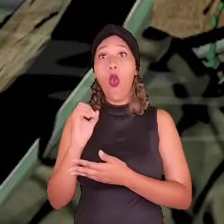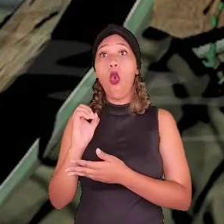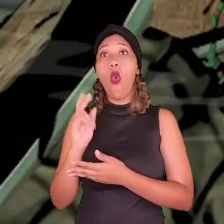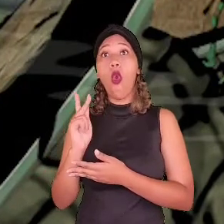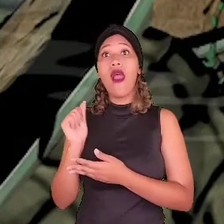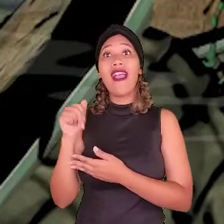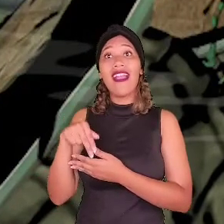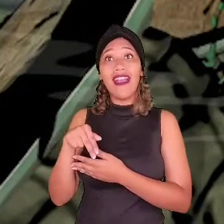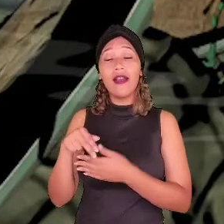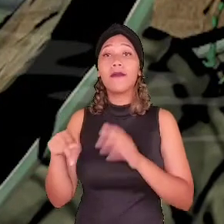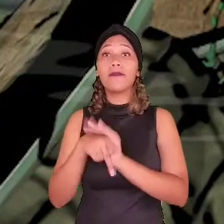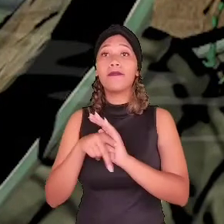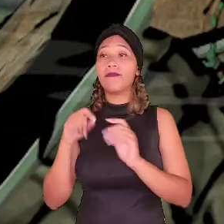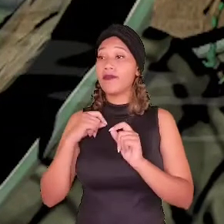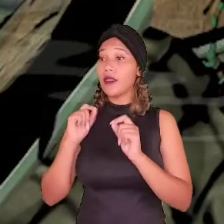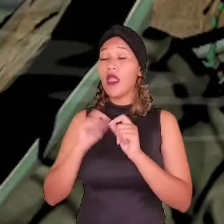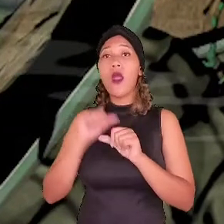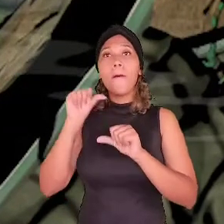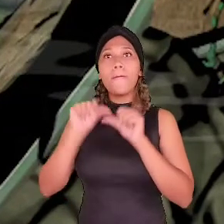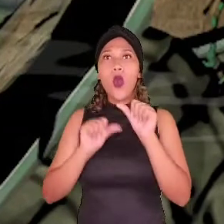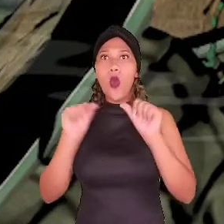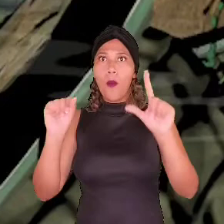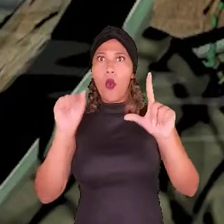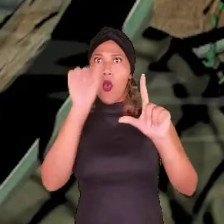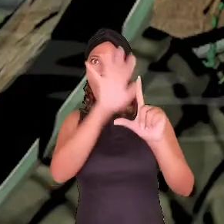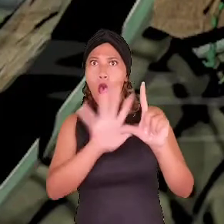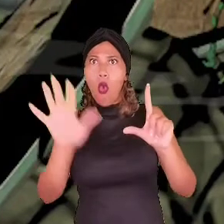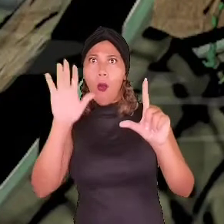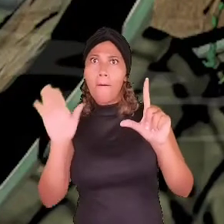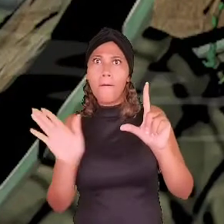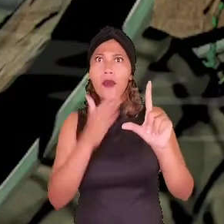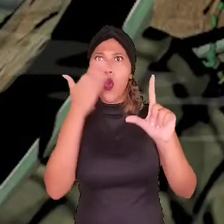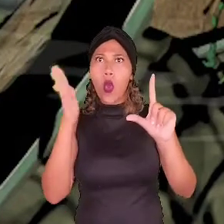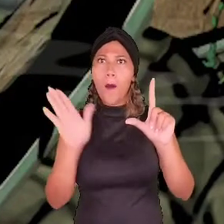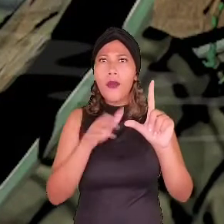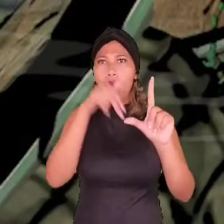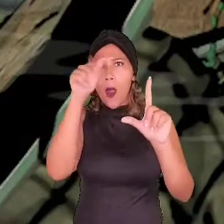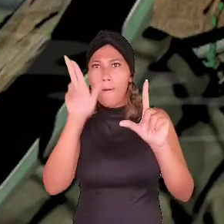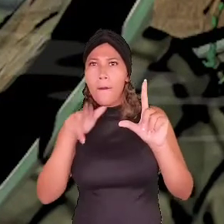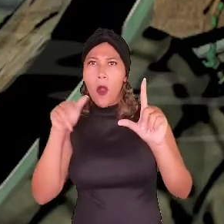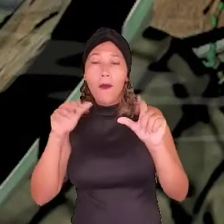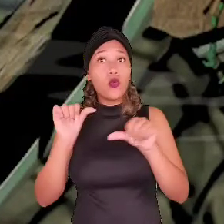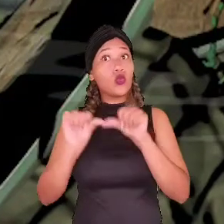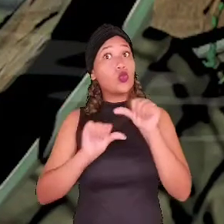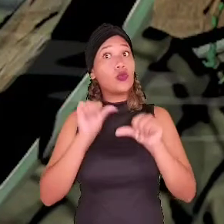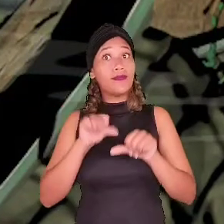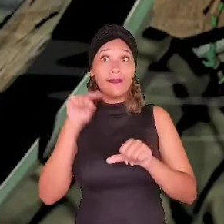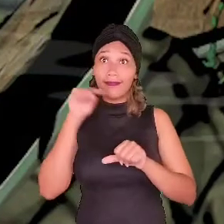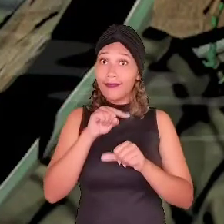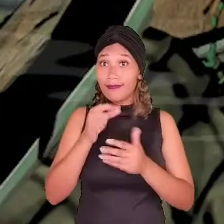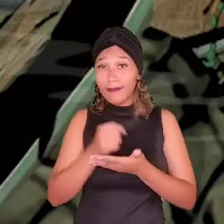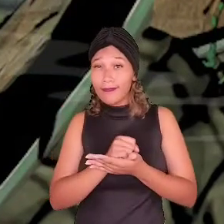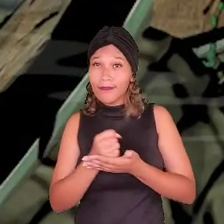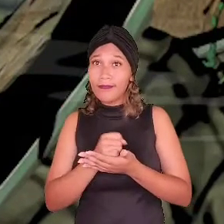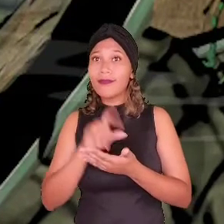ocidental e sua tela é modificada ao decorrer do jogo com pinceladas. No game, isso é chamado de pincel